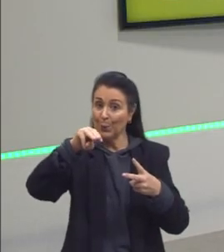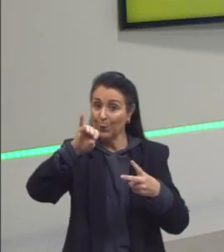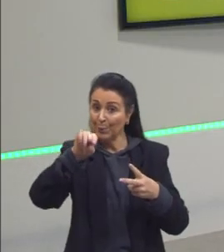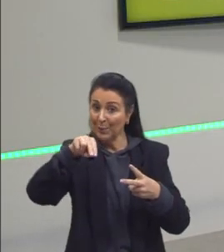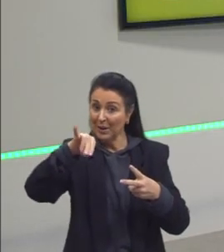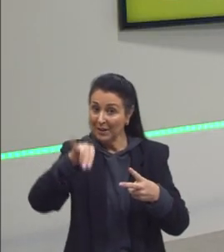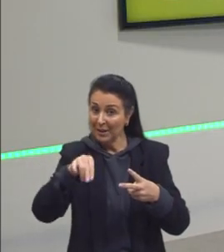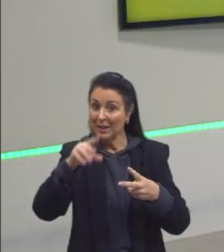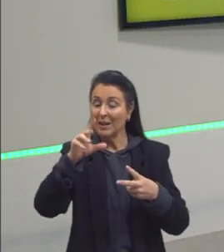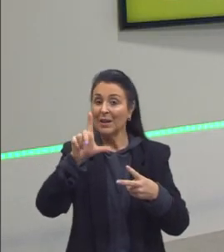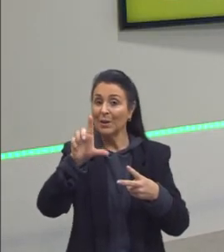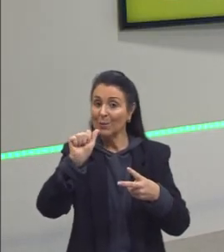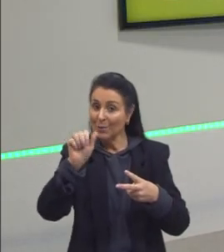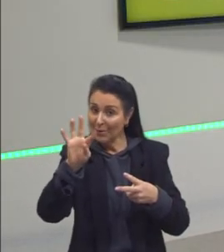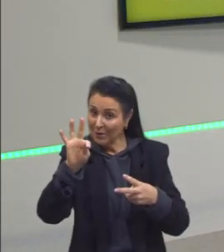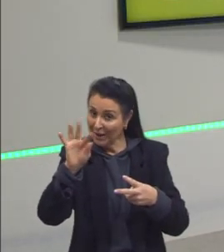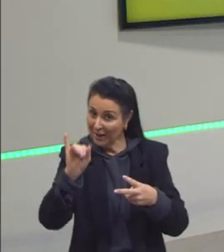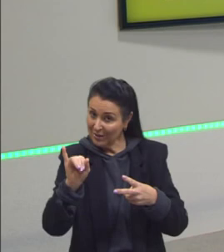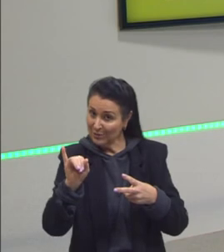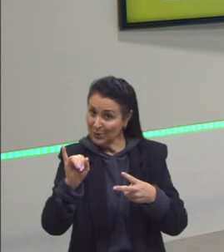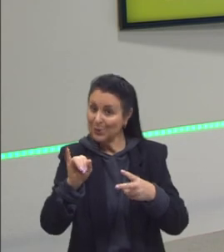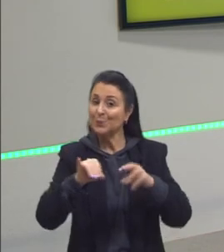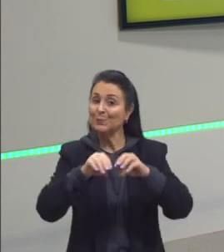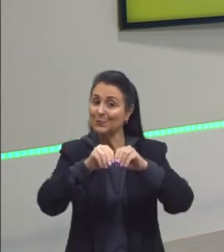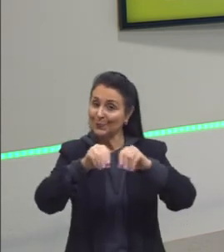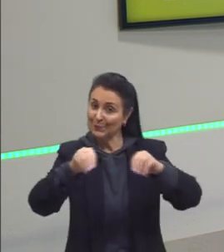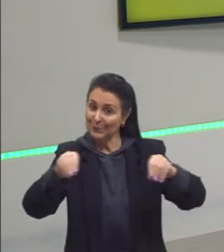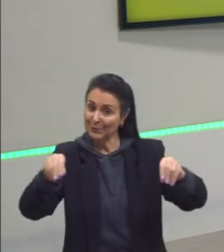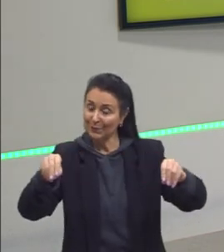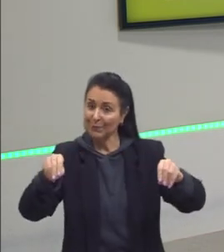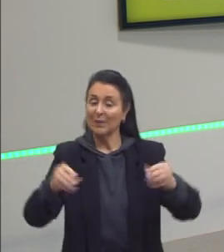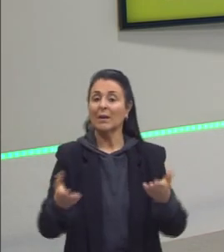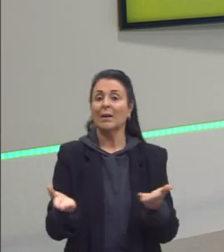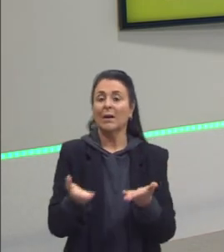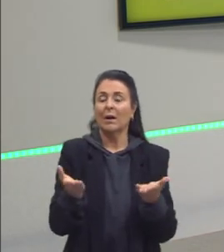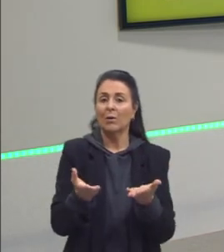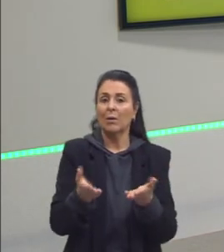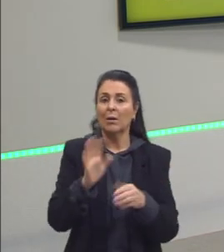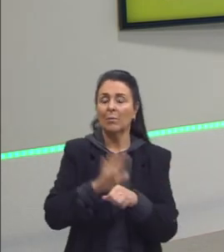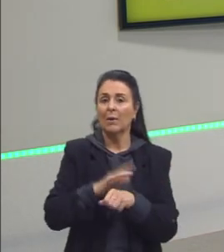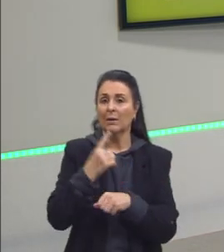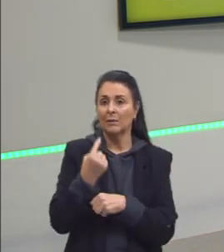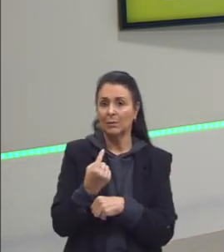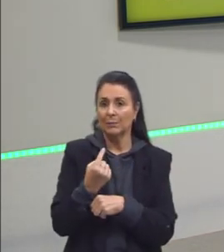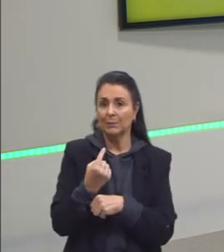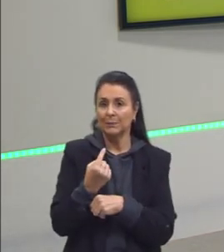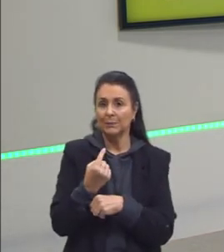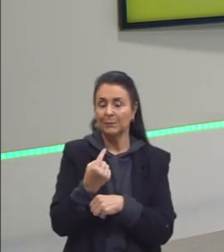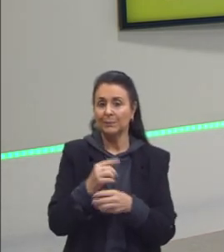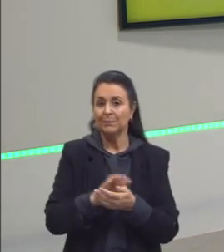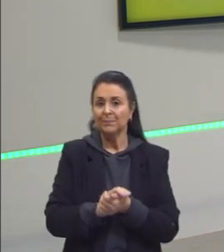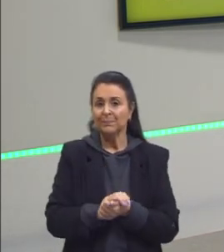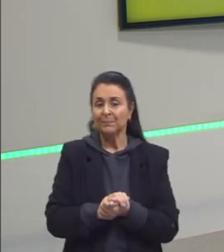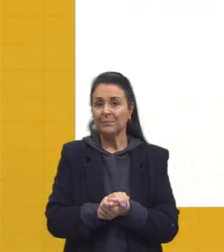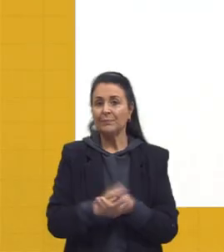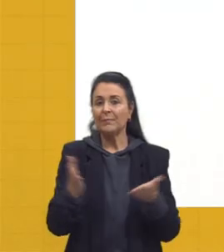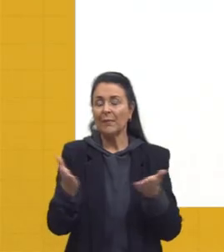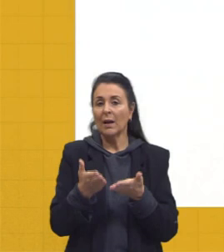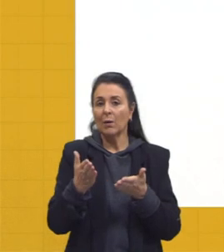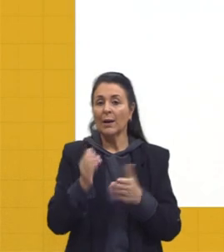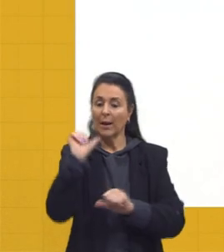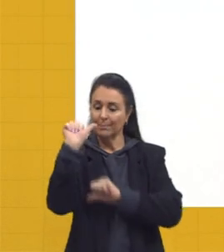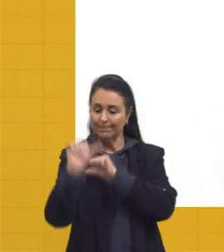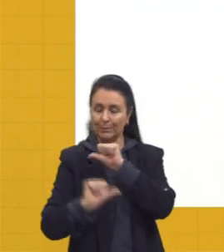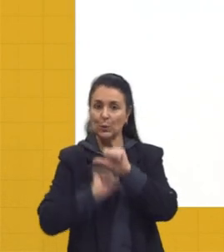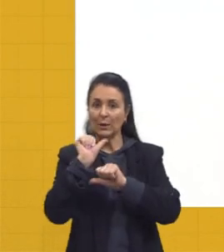primeira questão, tá, gurizada? Vamos passar, então, aqui? Vamos passar mais um slidezinho. E aí nós entramos justamente nessa questão da